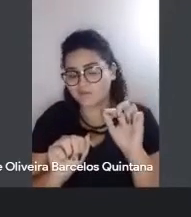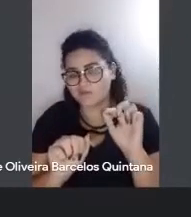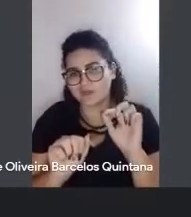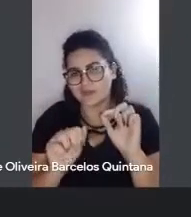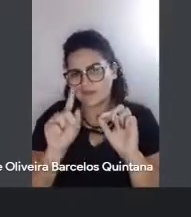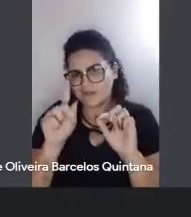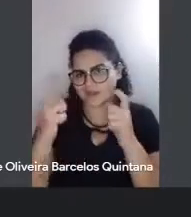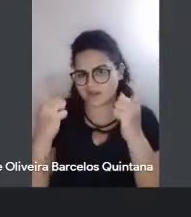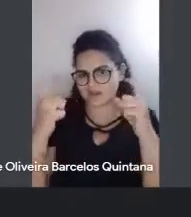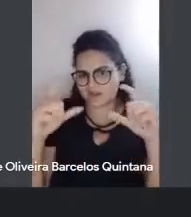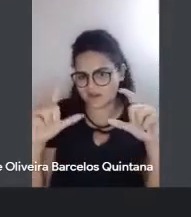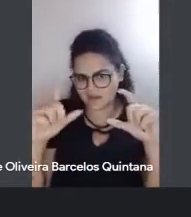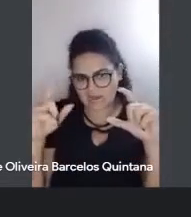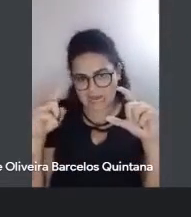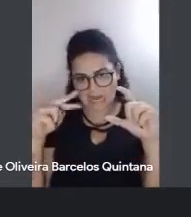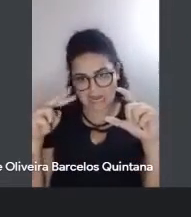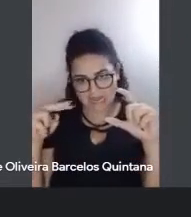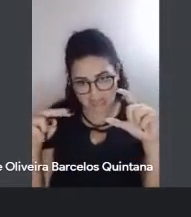realmente